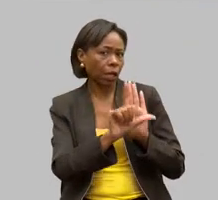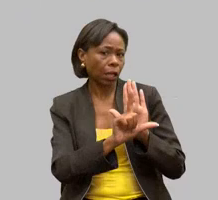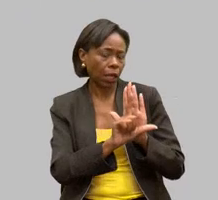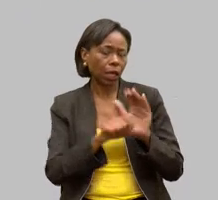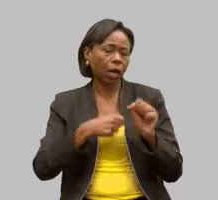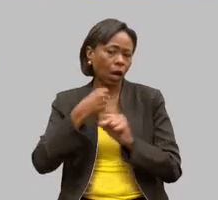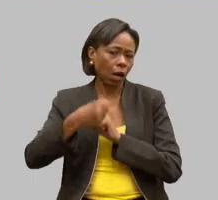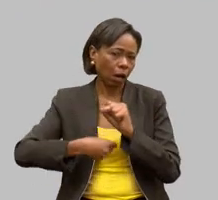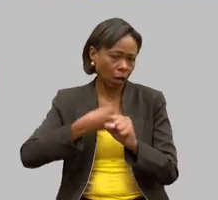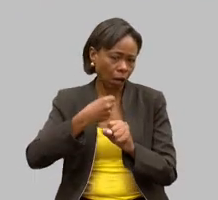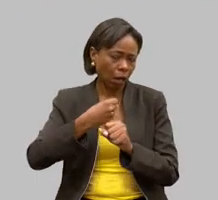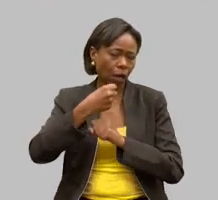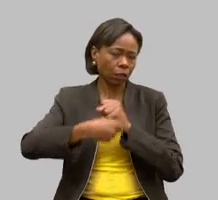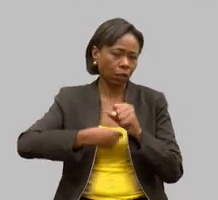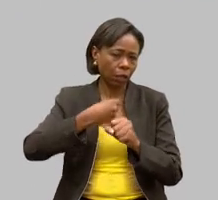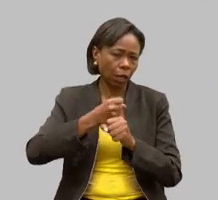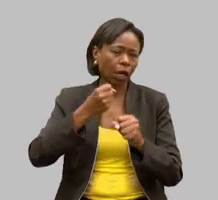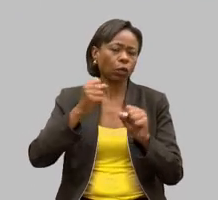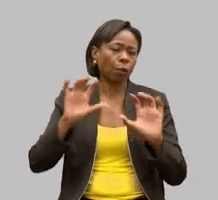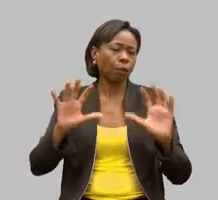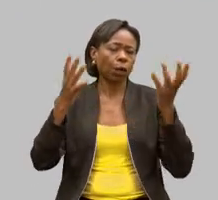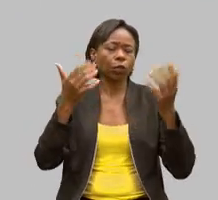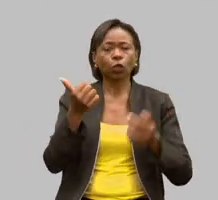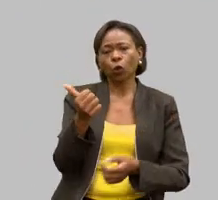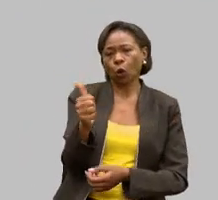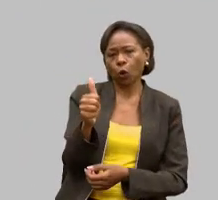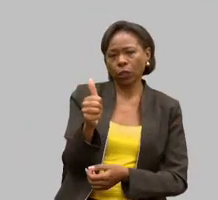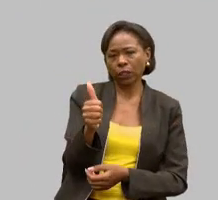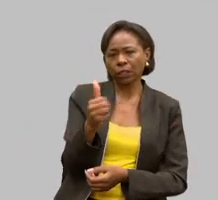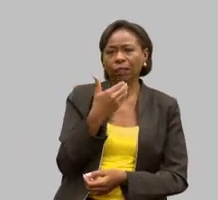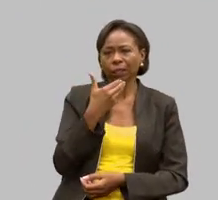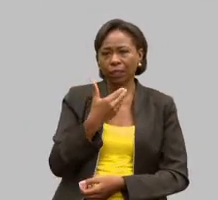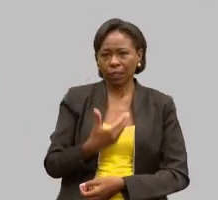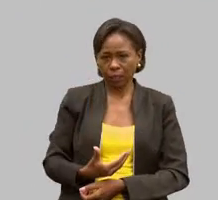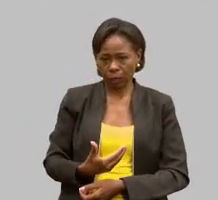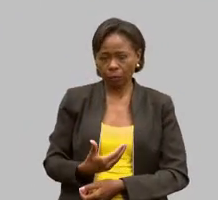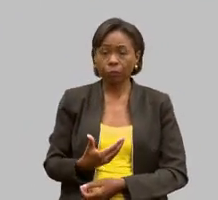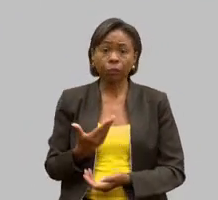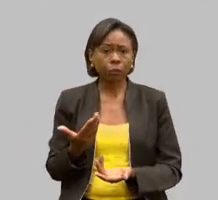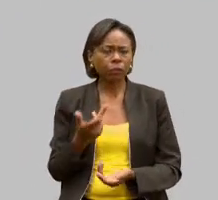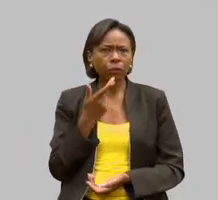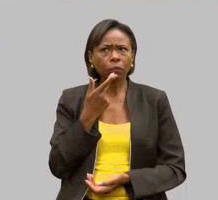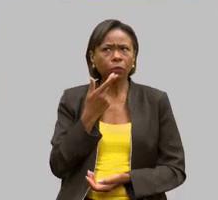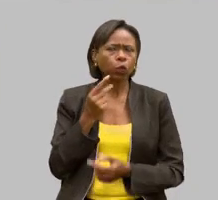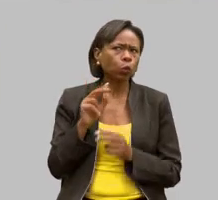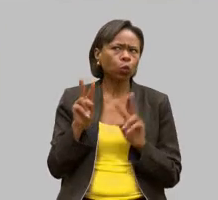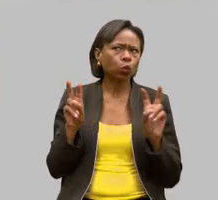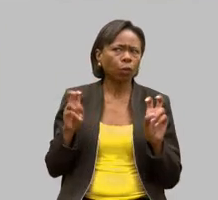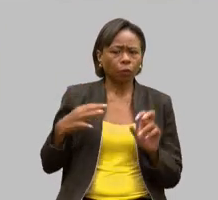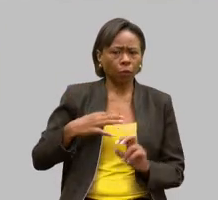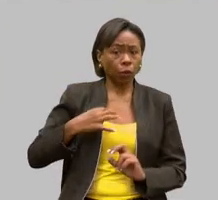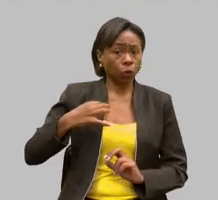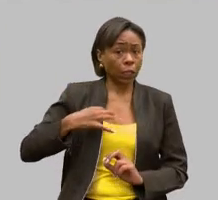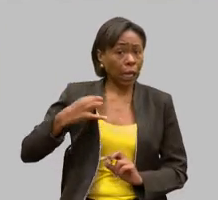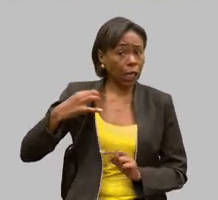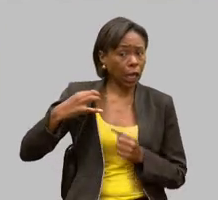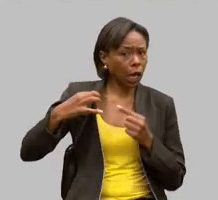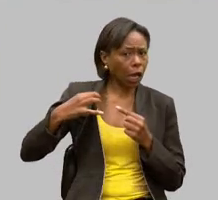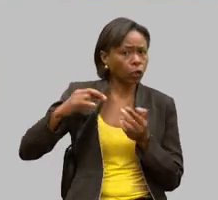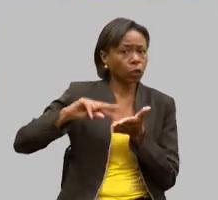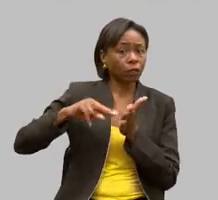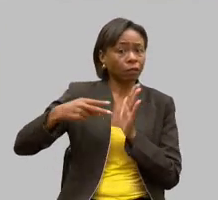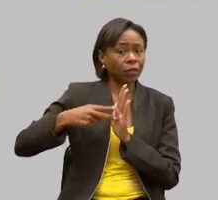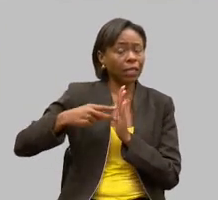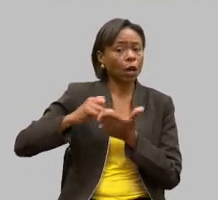11 de dezembro. Quando falamos em voluntariado, estamos falando do coração pulsante da solidariedade,